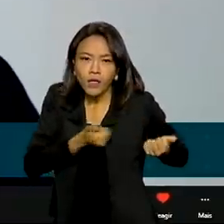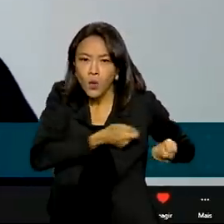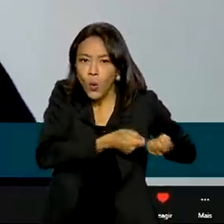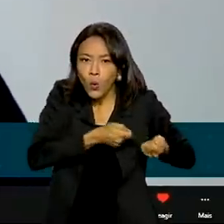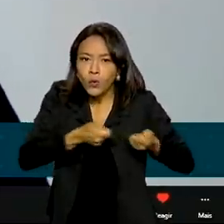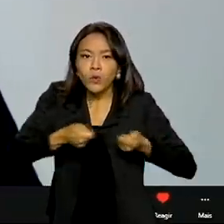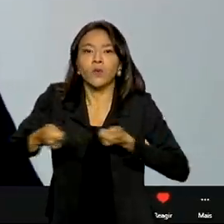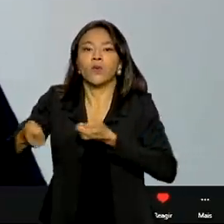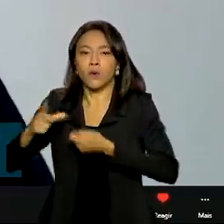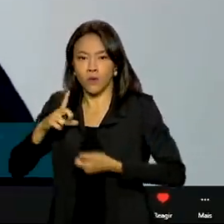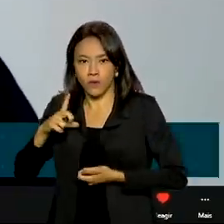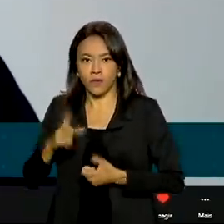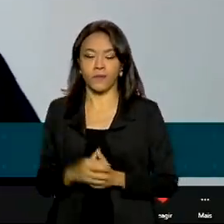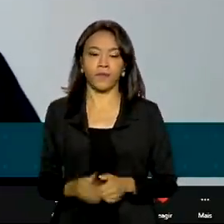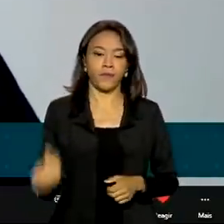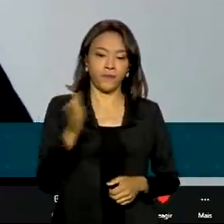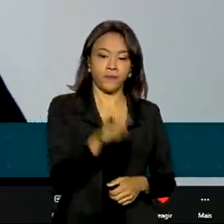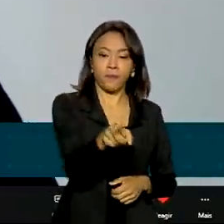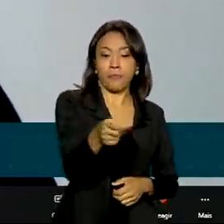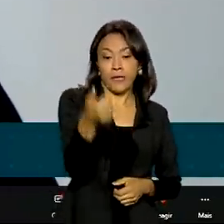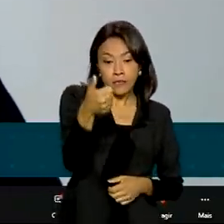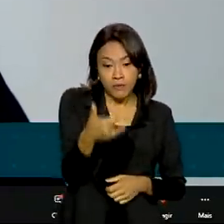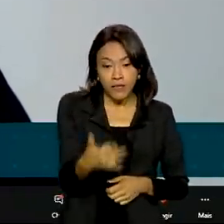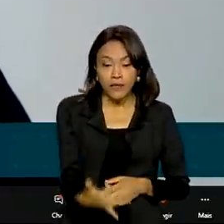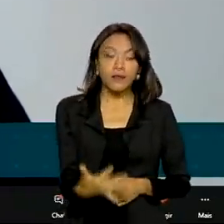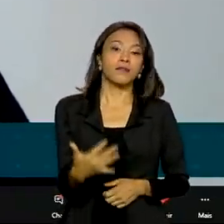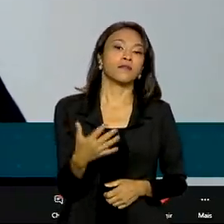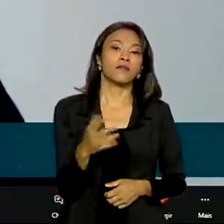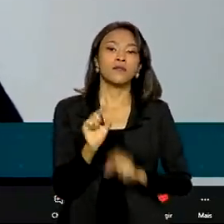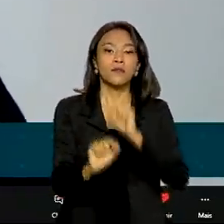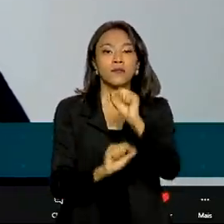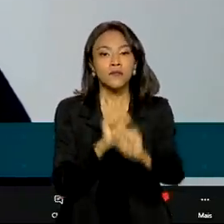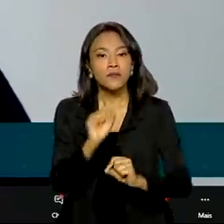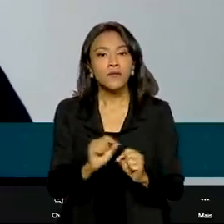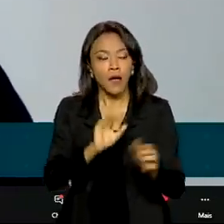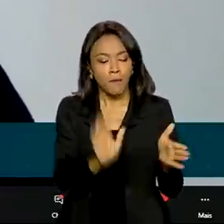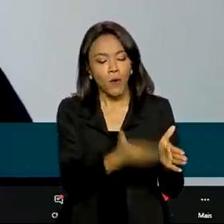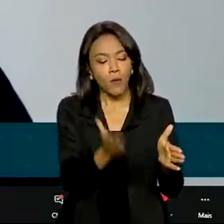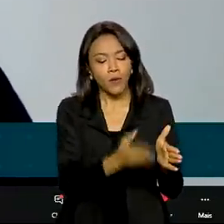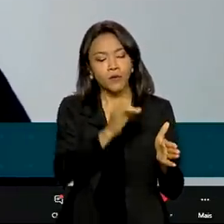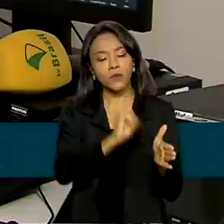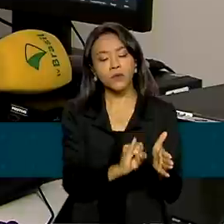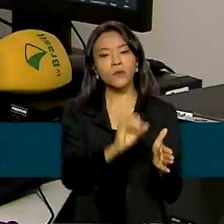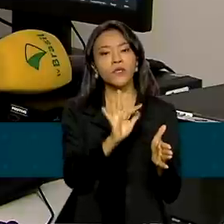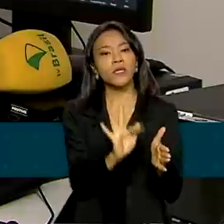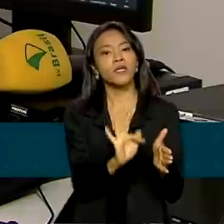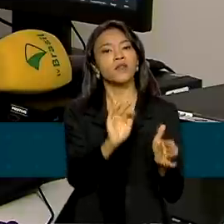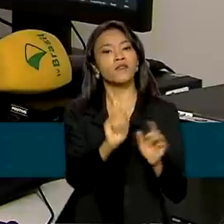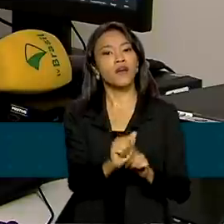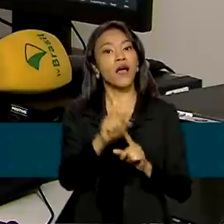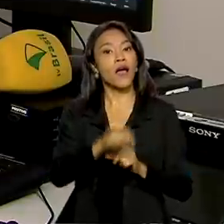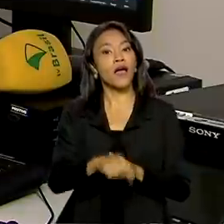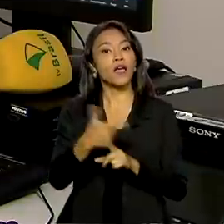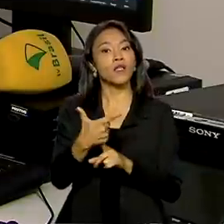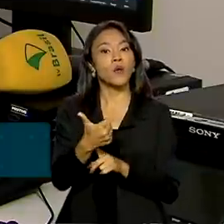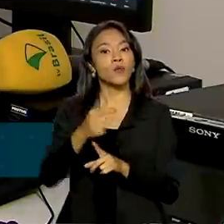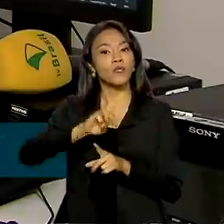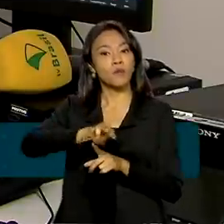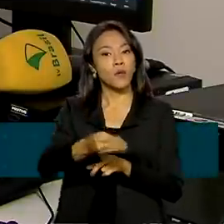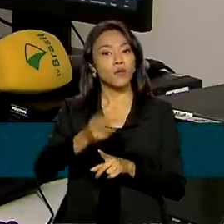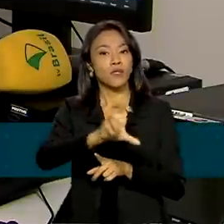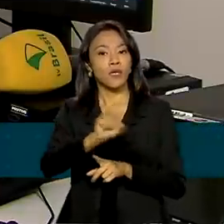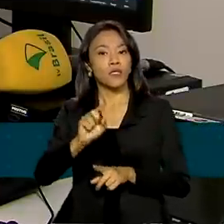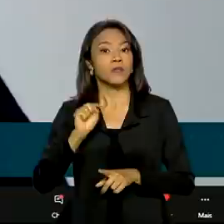atual da produção dessas linhas de produção do IFA é ao redor de 12 milhões e meio de